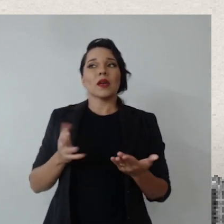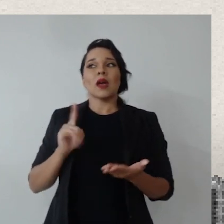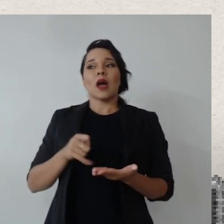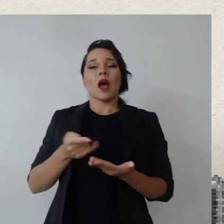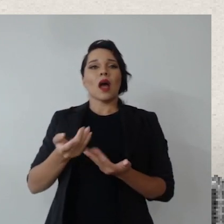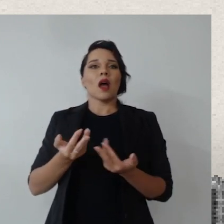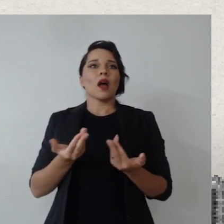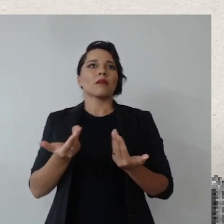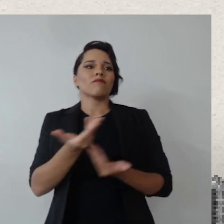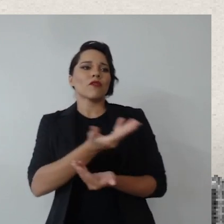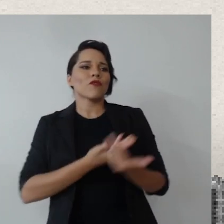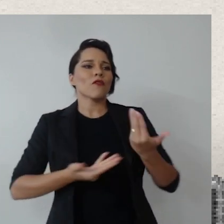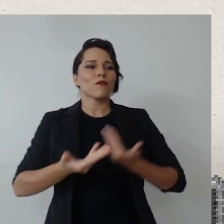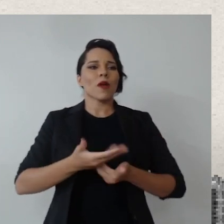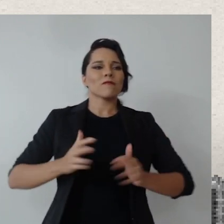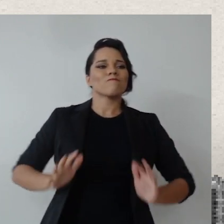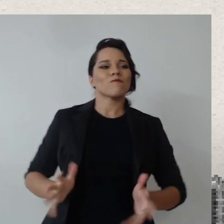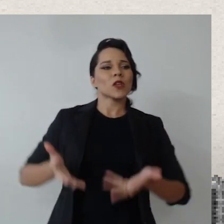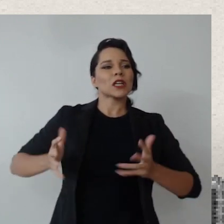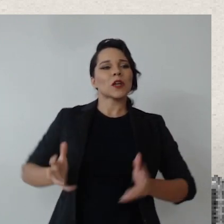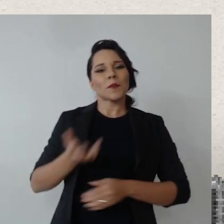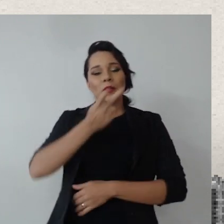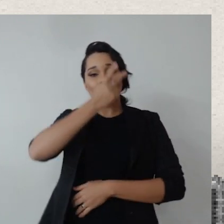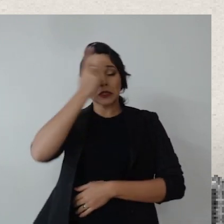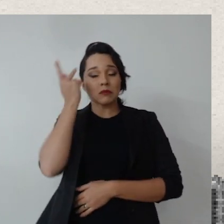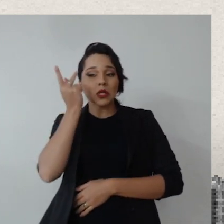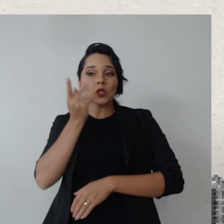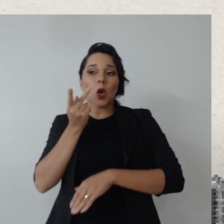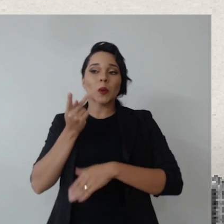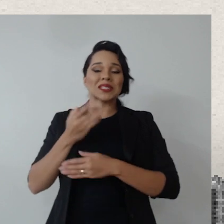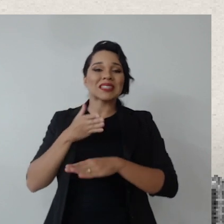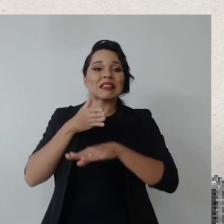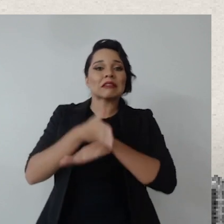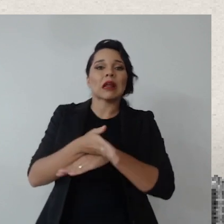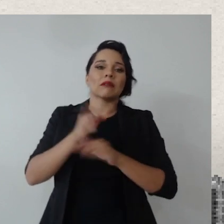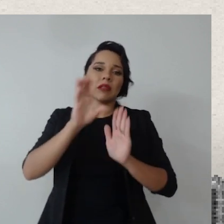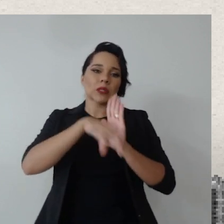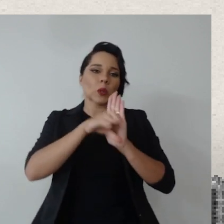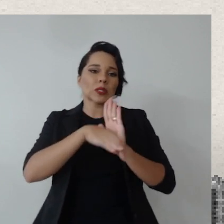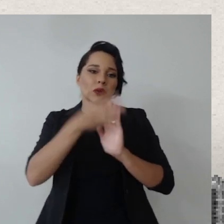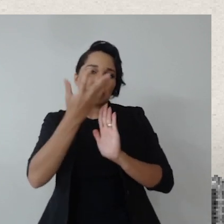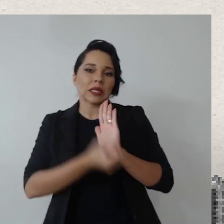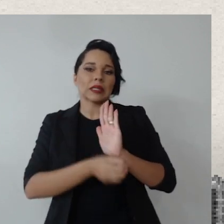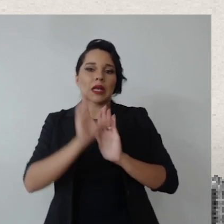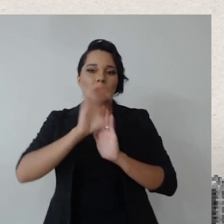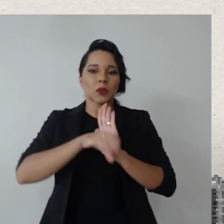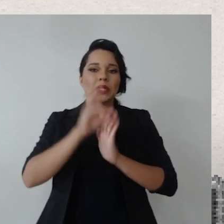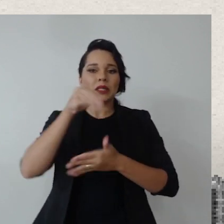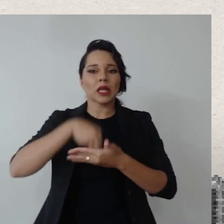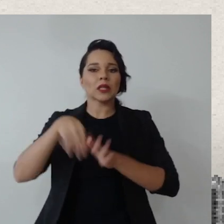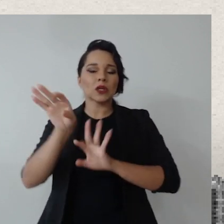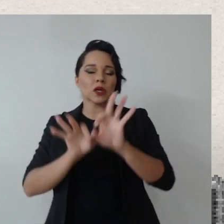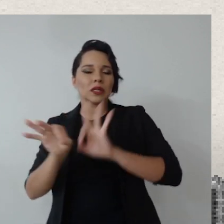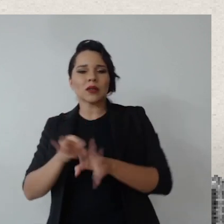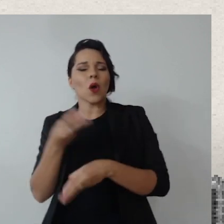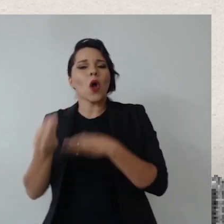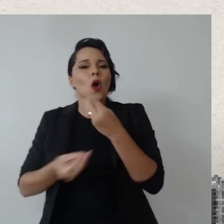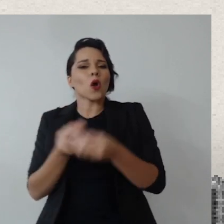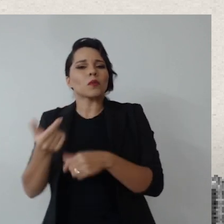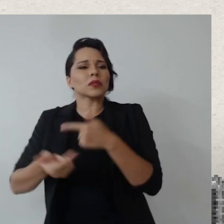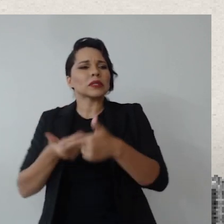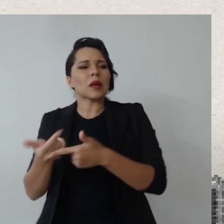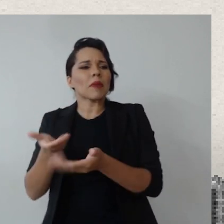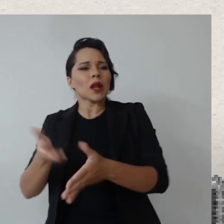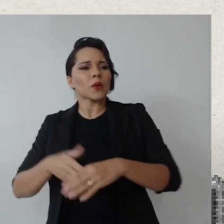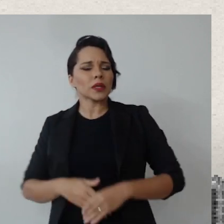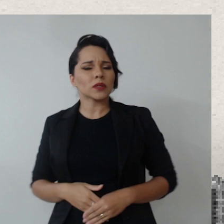a envolvimento, engajamento das pessoas nesse conceito que você trouxe dentro das organizações, como é que vocês